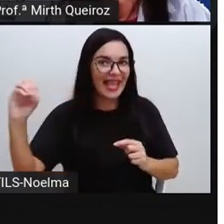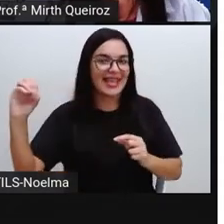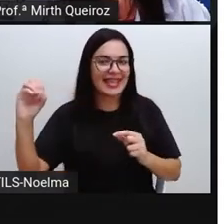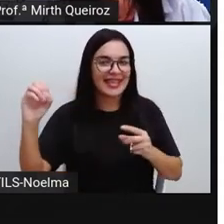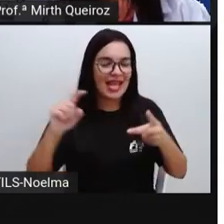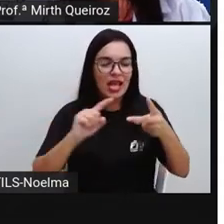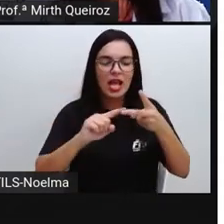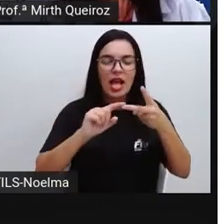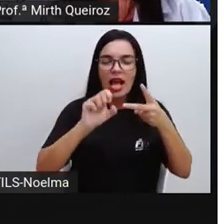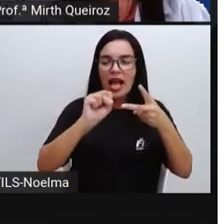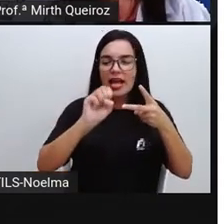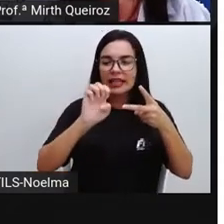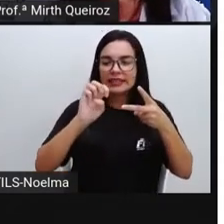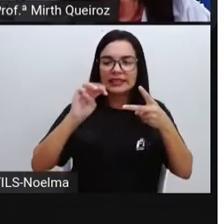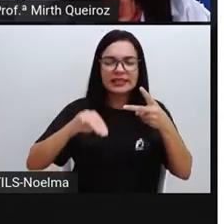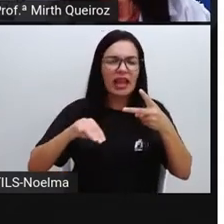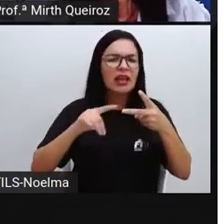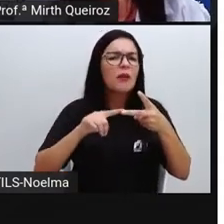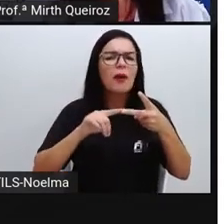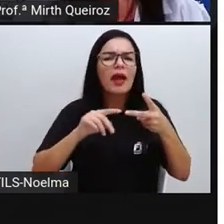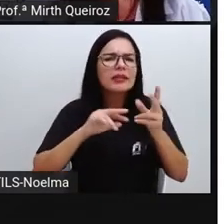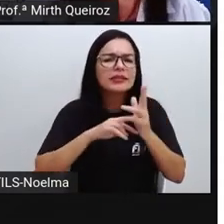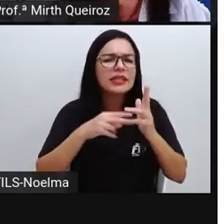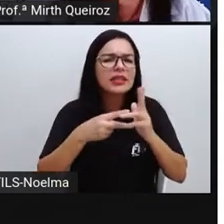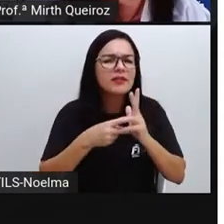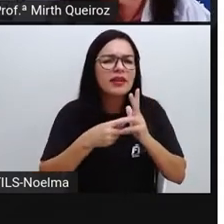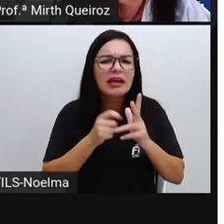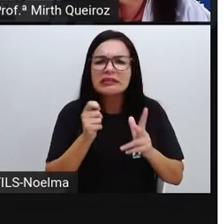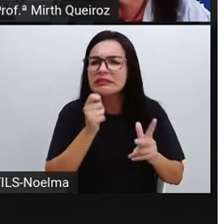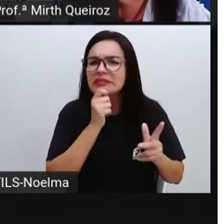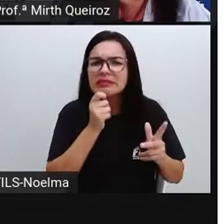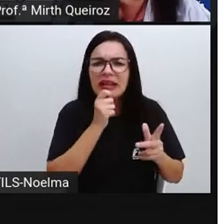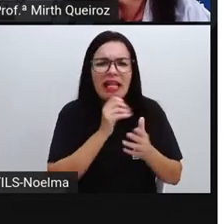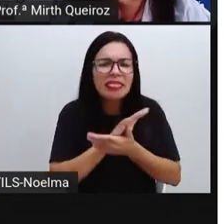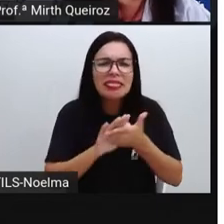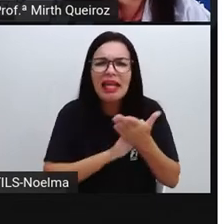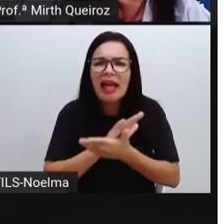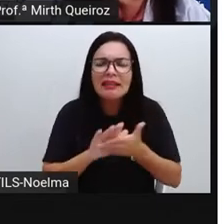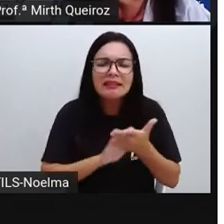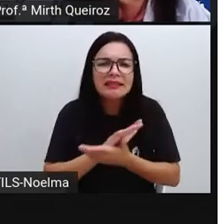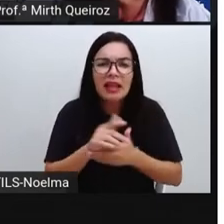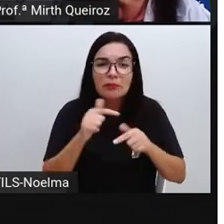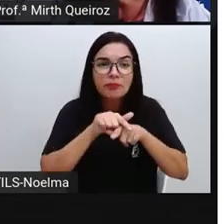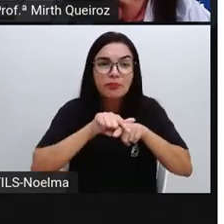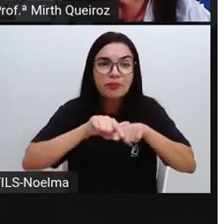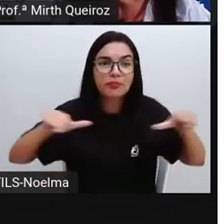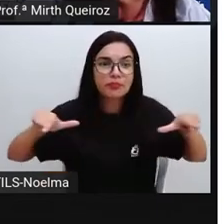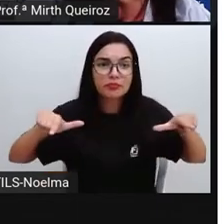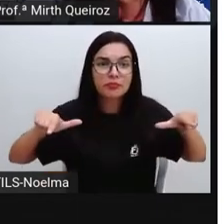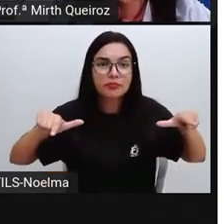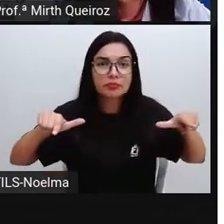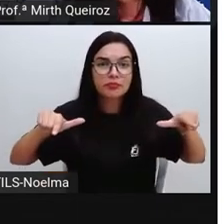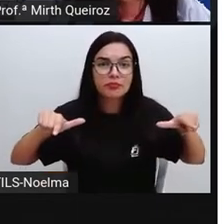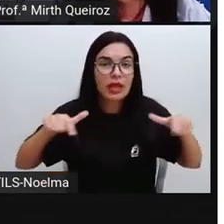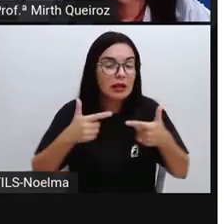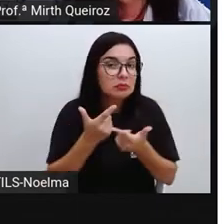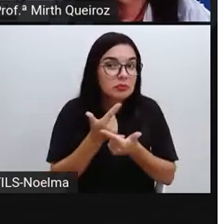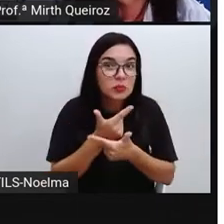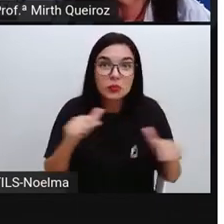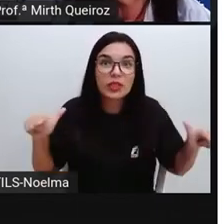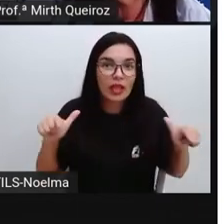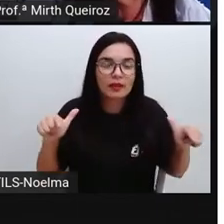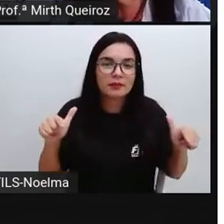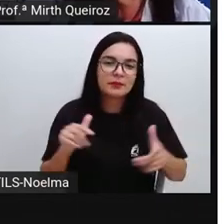com S, indica aí, nesse caso, 100 vai significar a ausência de